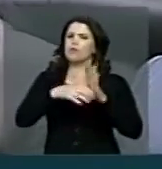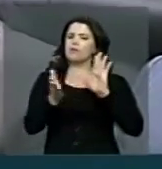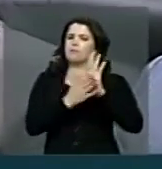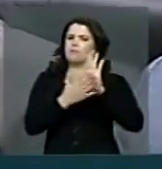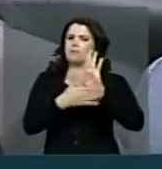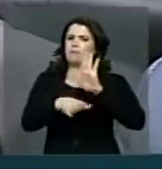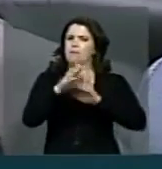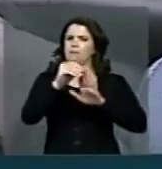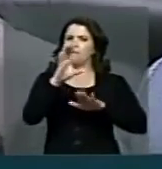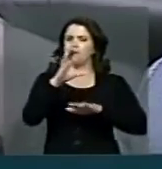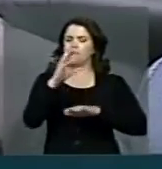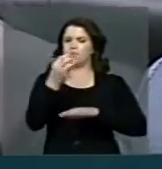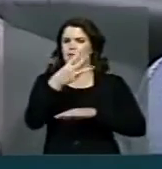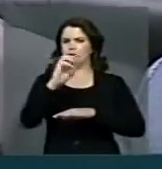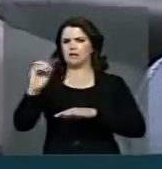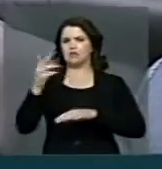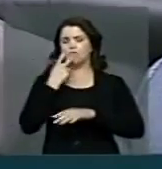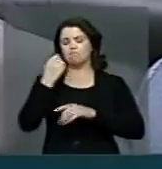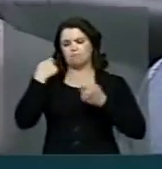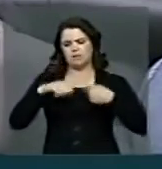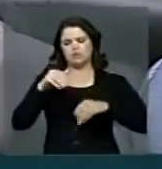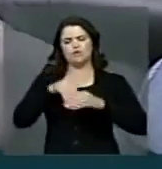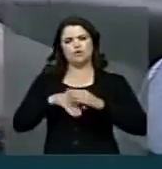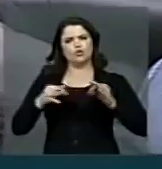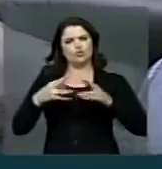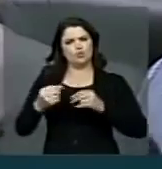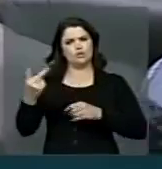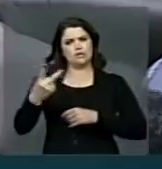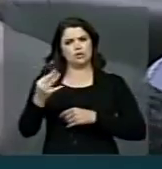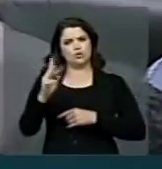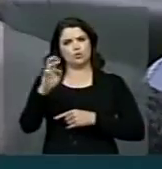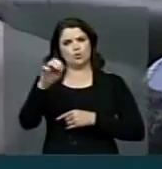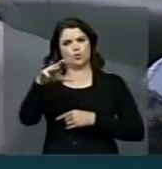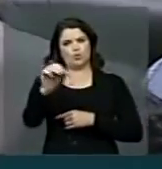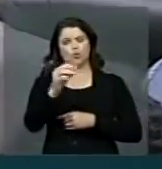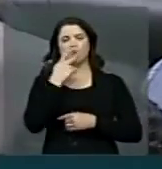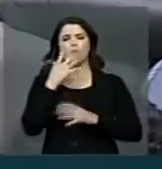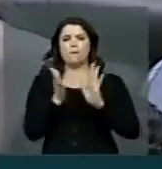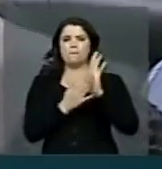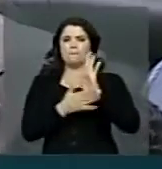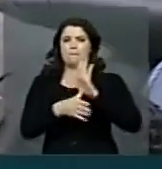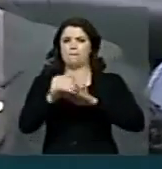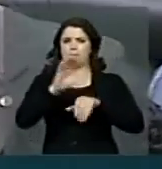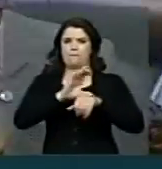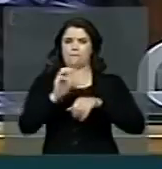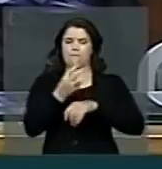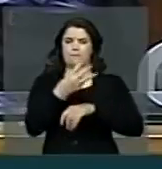Então, nós precisamos votar nesta casa o segundo turno da PEC 300. Muito obrigado.